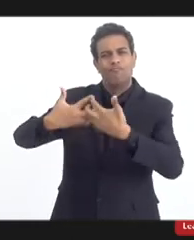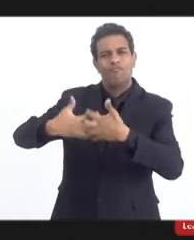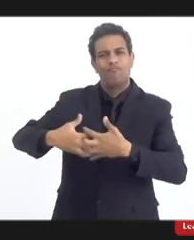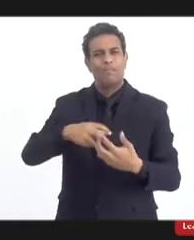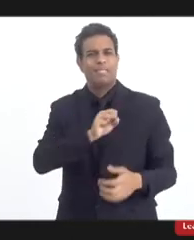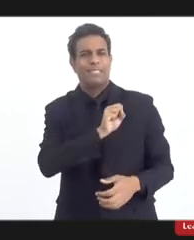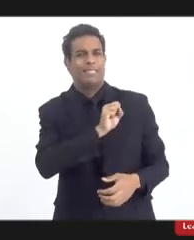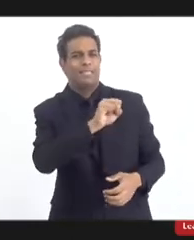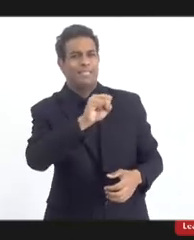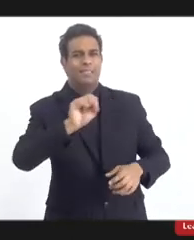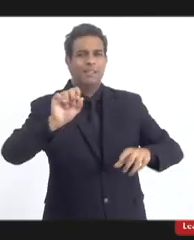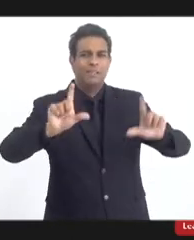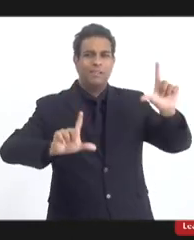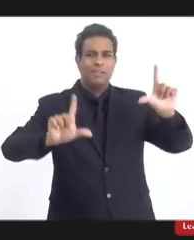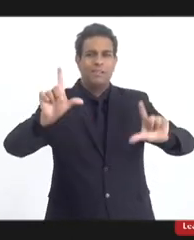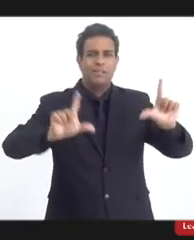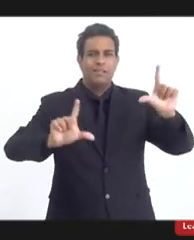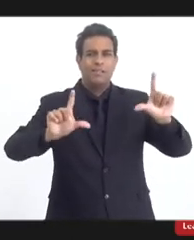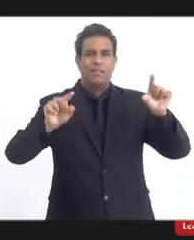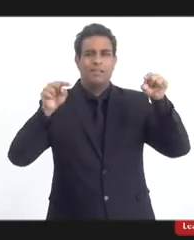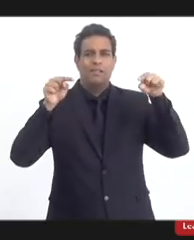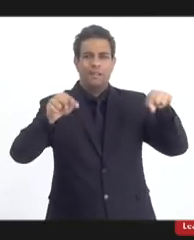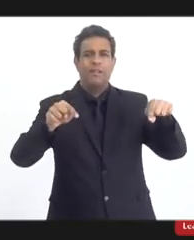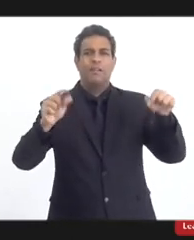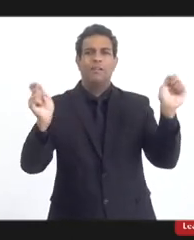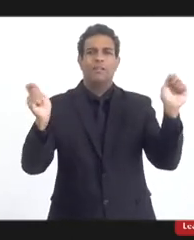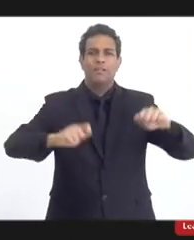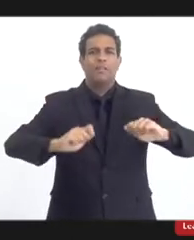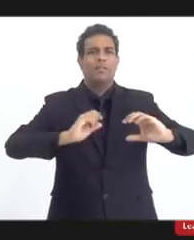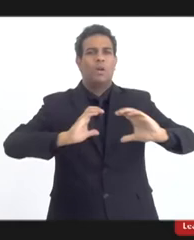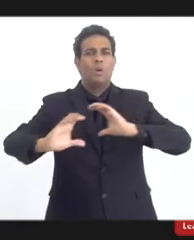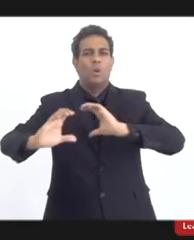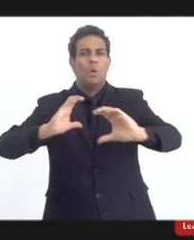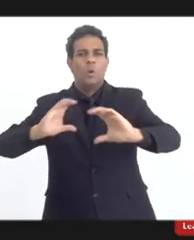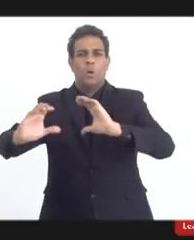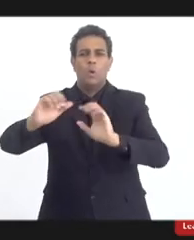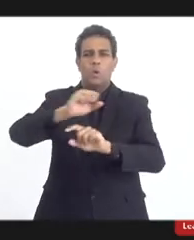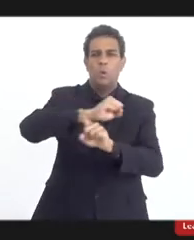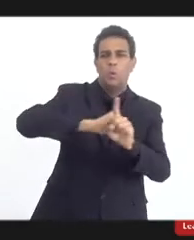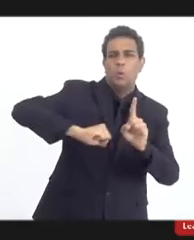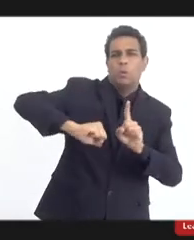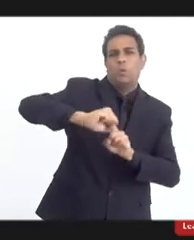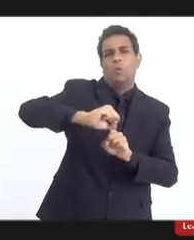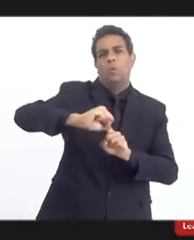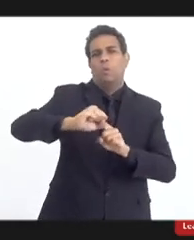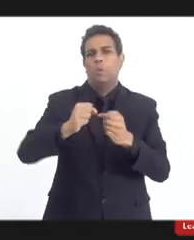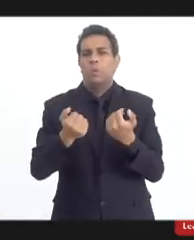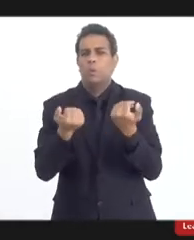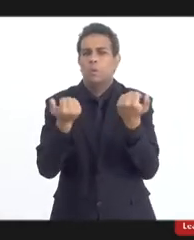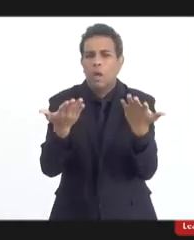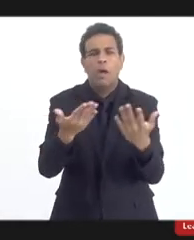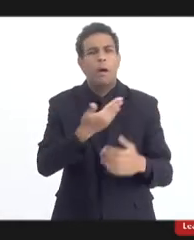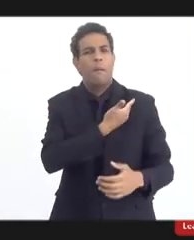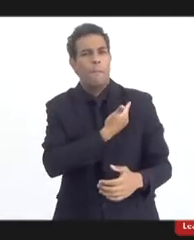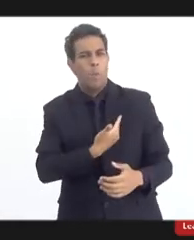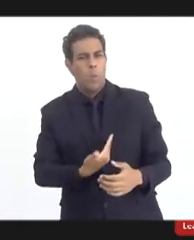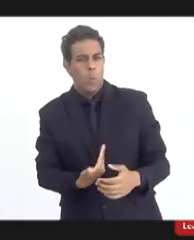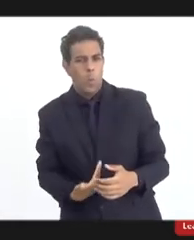se a TV aberta que é um veículo de comunicação social e, portanto, é um serviço público